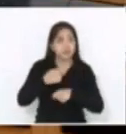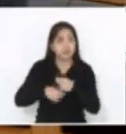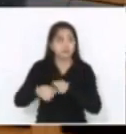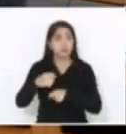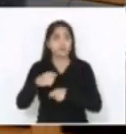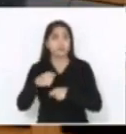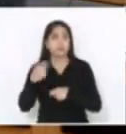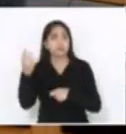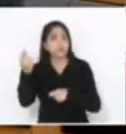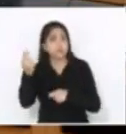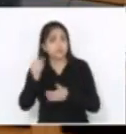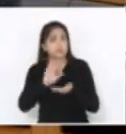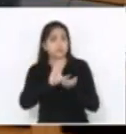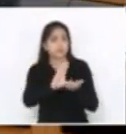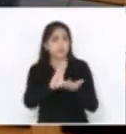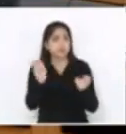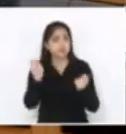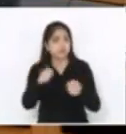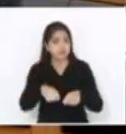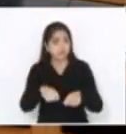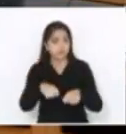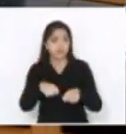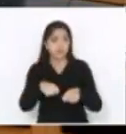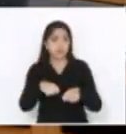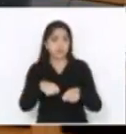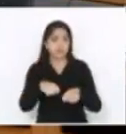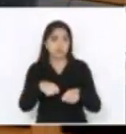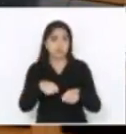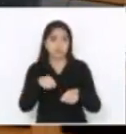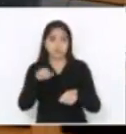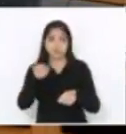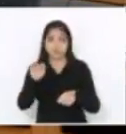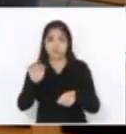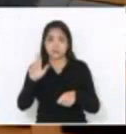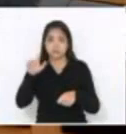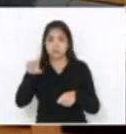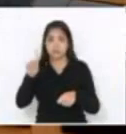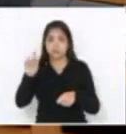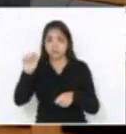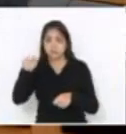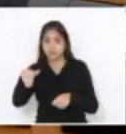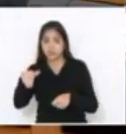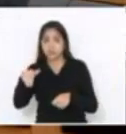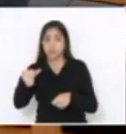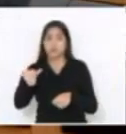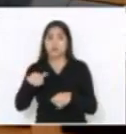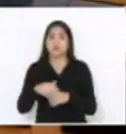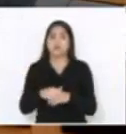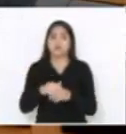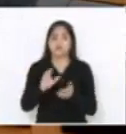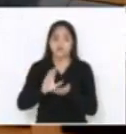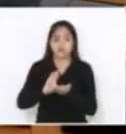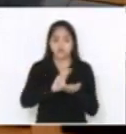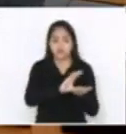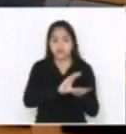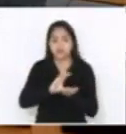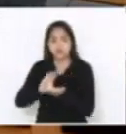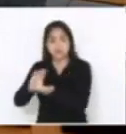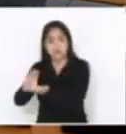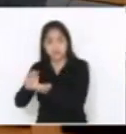haja investimento efetivo dos municípios. Se o FUNDAM for redirecionado para outras áreas, todas